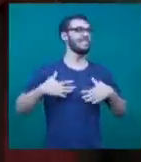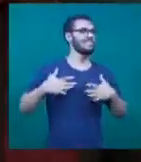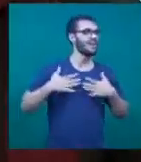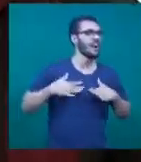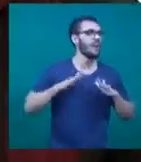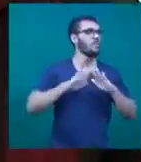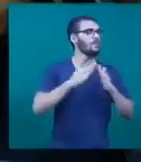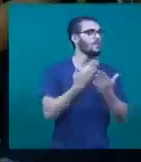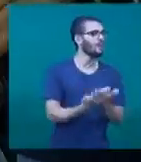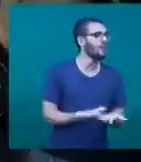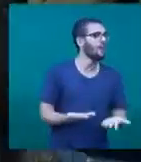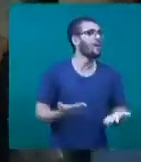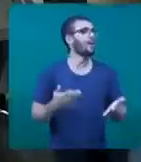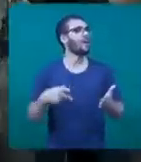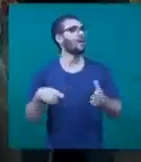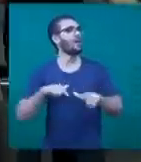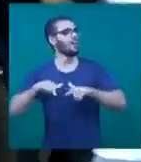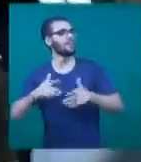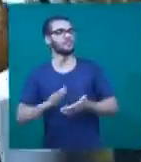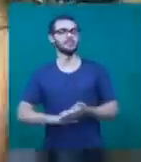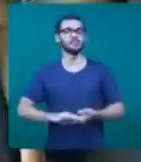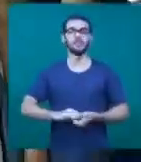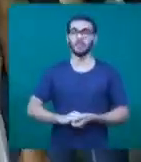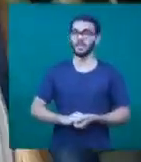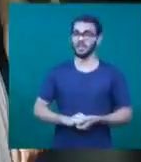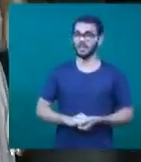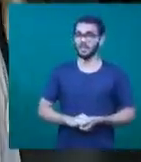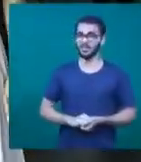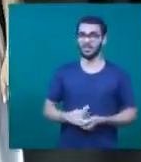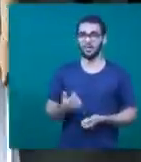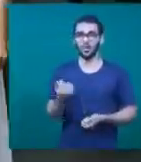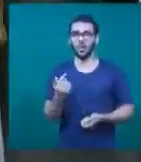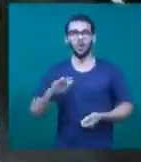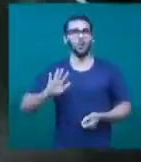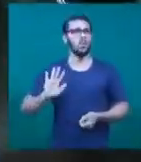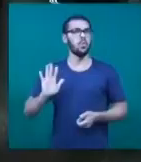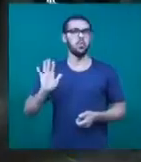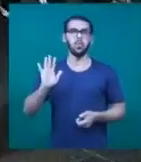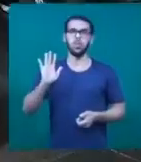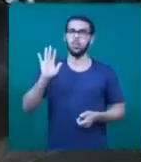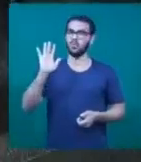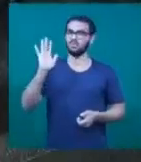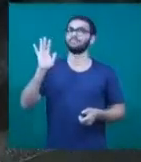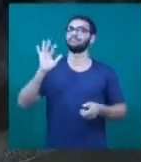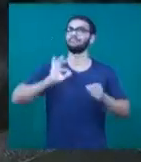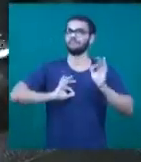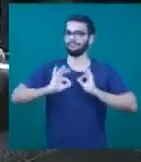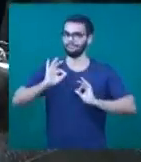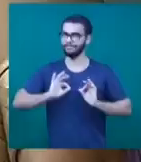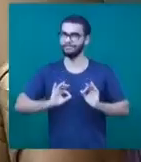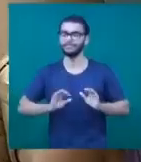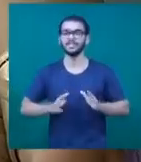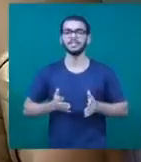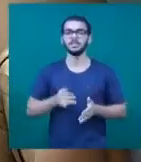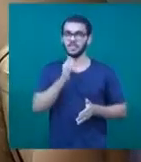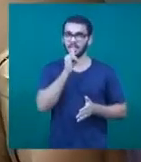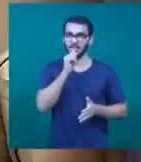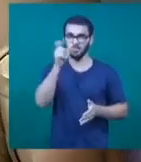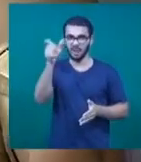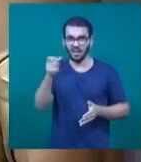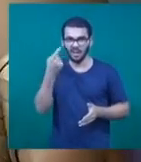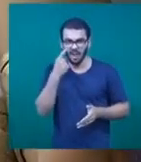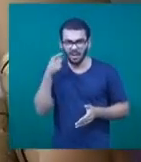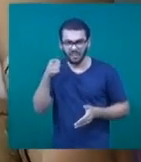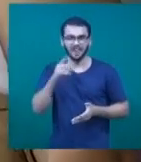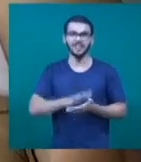e etc. E olha, não sai nada barato colocar toda essa roupa, viu? A Paula gastou mais de